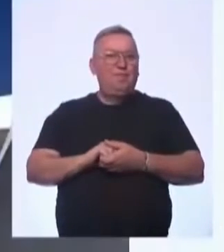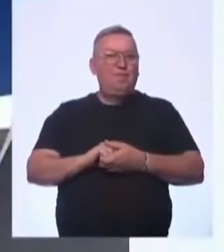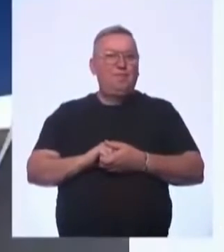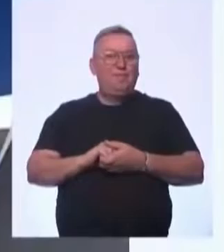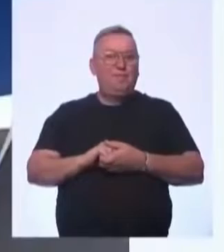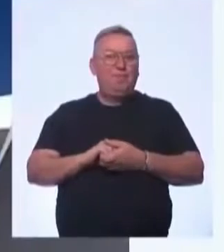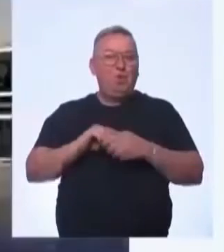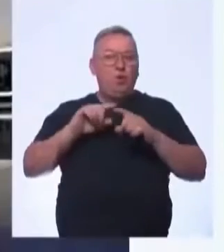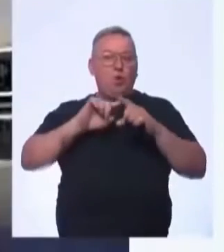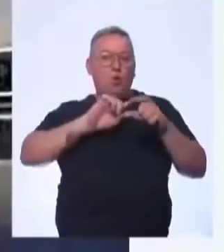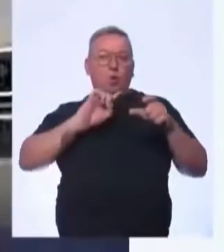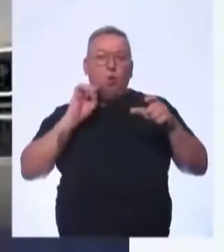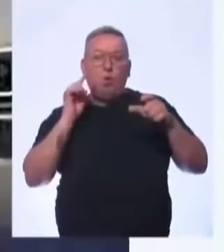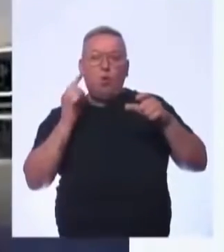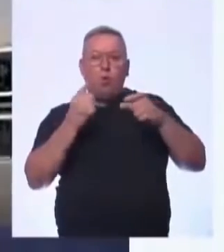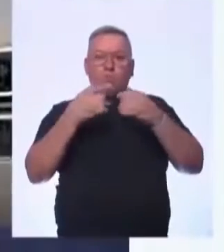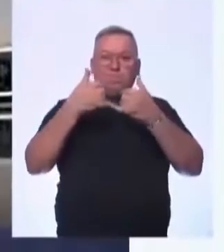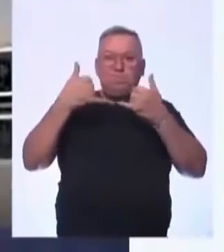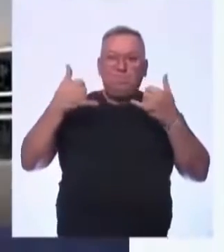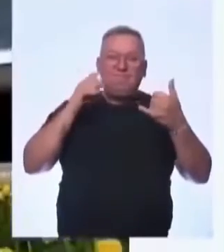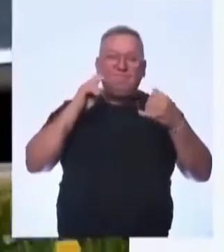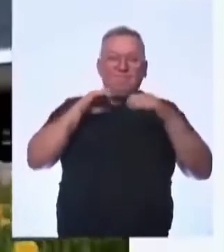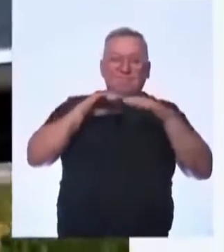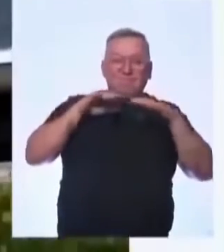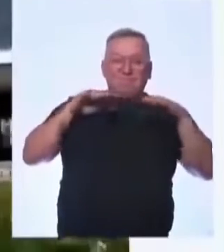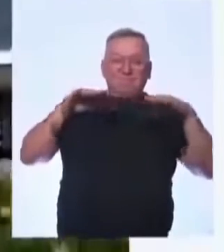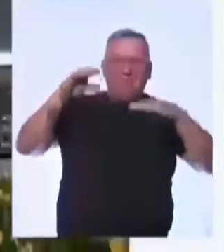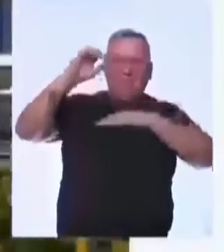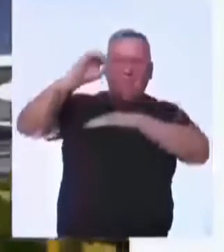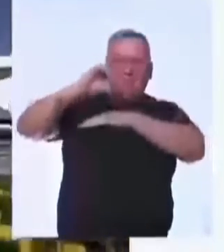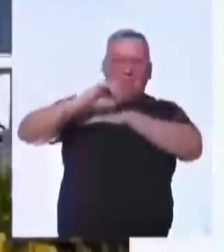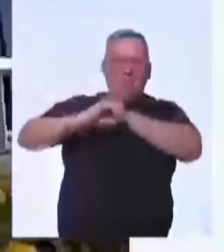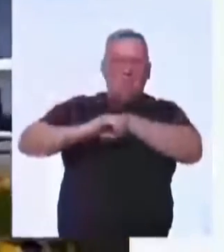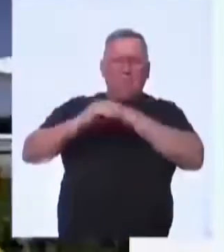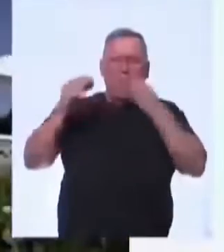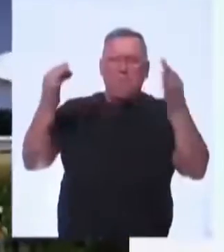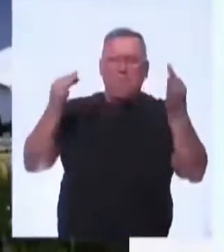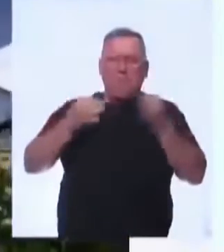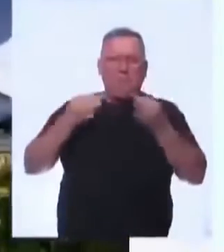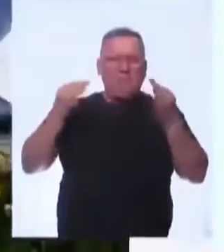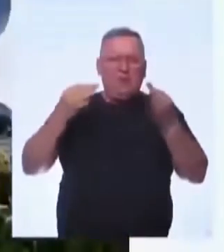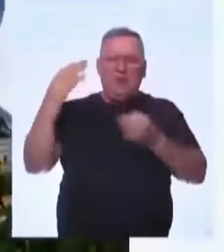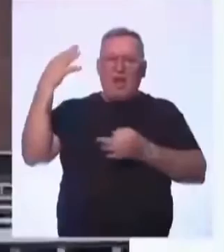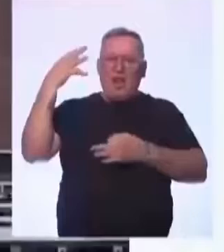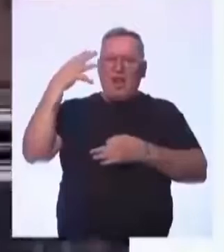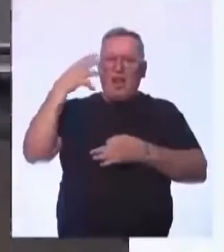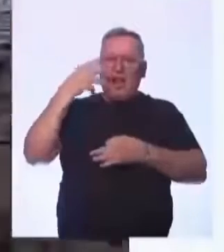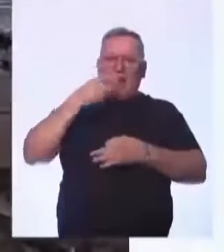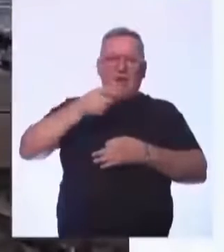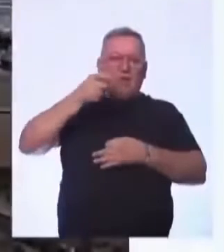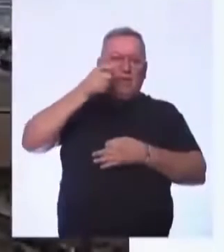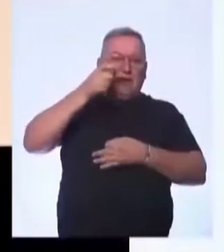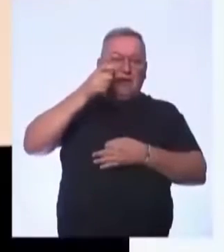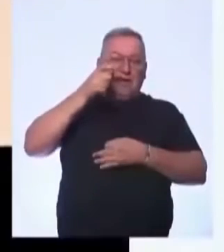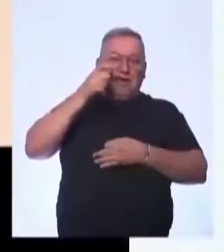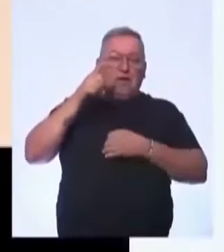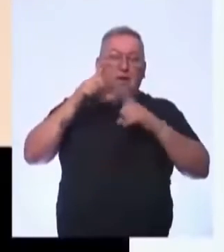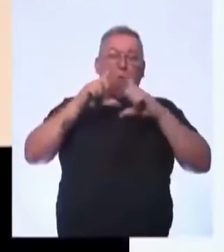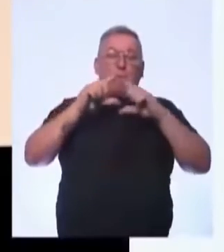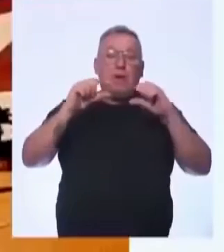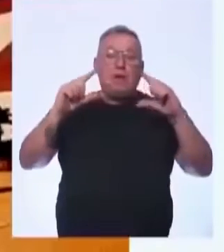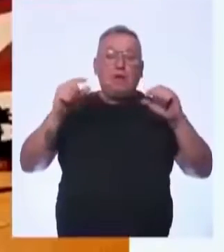Curvas e linhas que acompanham o horizonte. Verdadeiros monumentos a céu aberto. Brasília, cidade